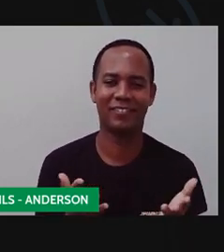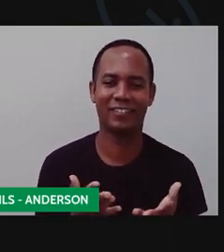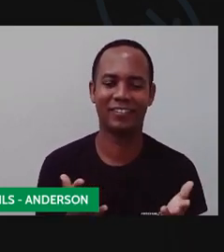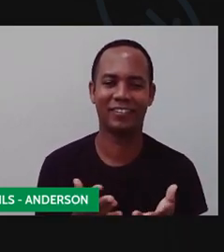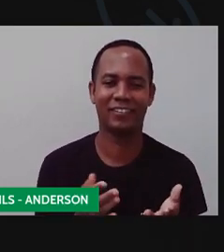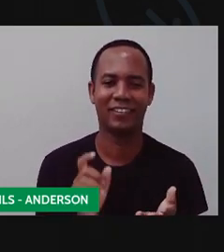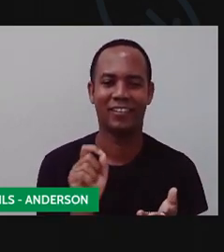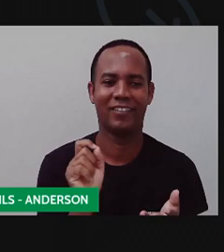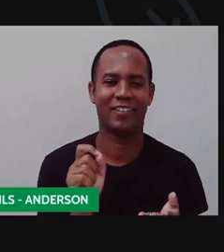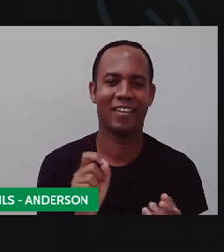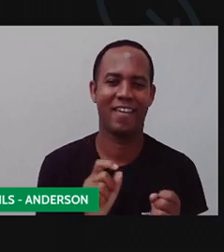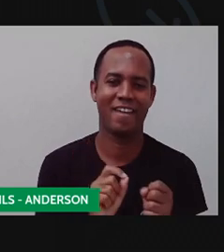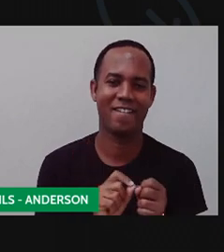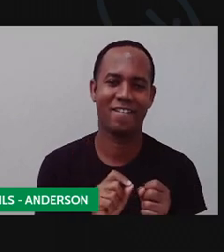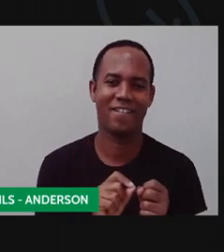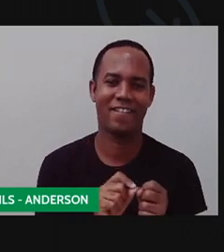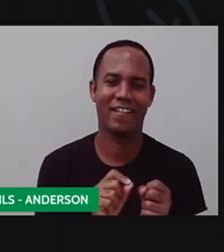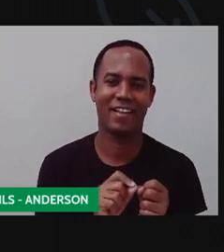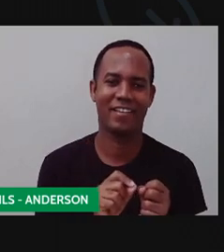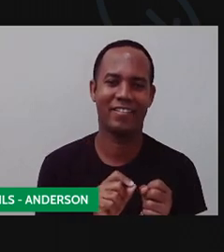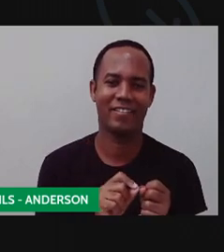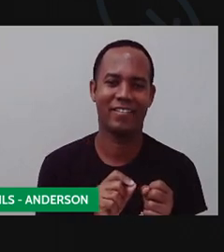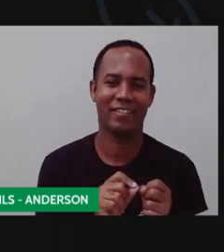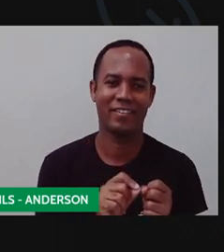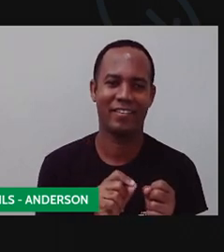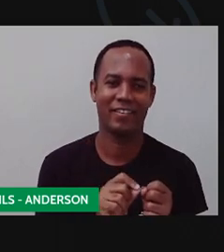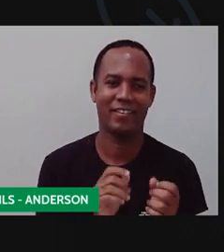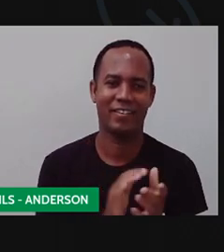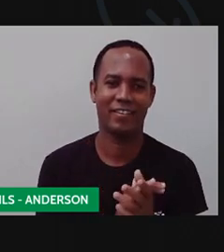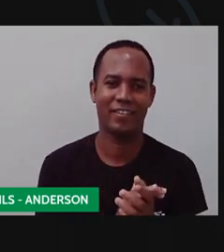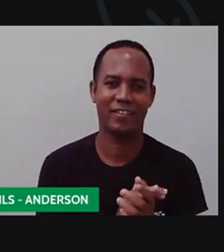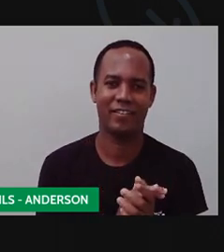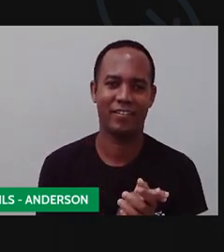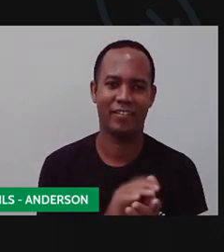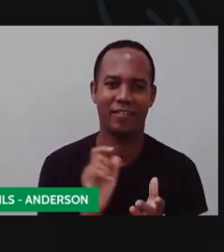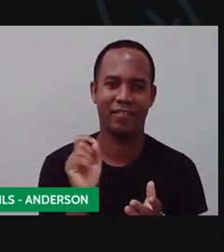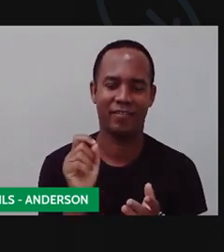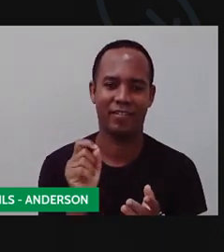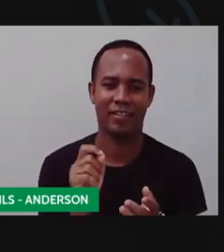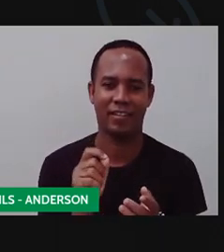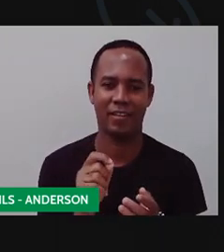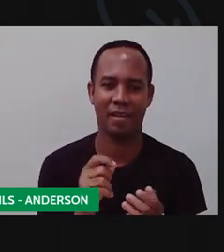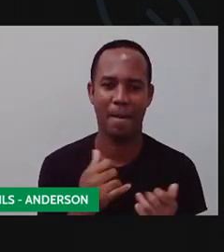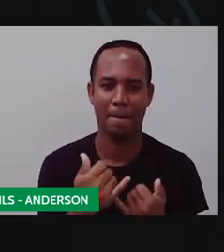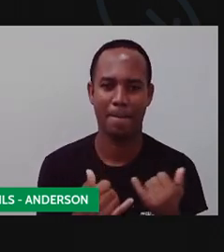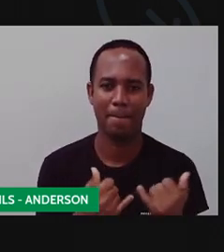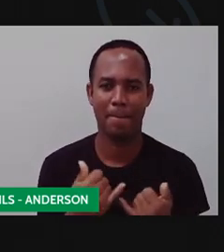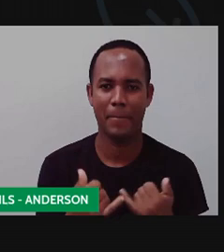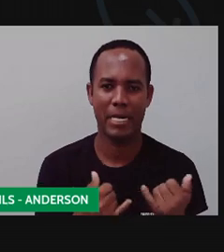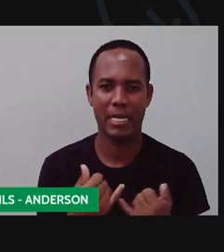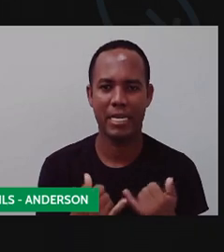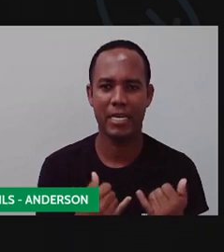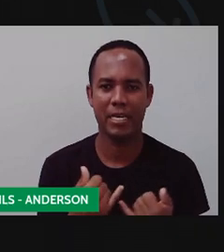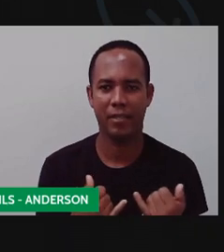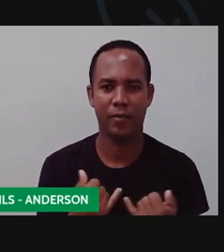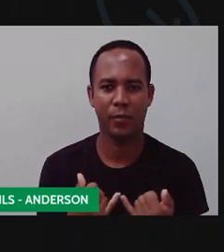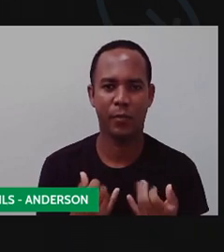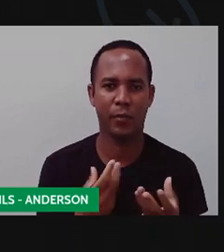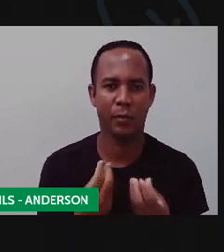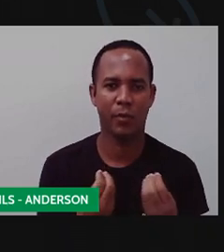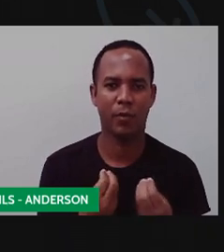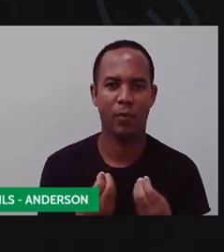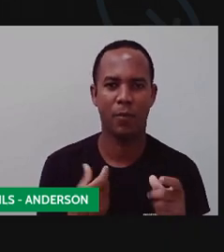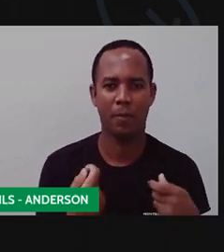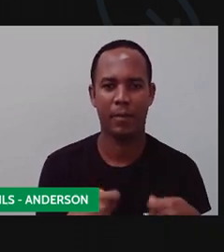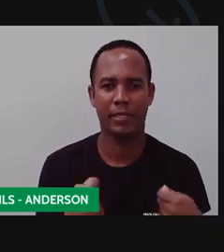fiquei com ciúme de Anderson estar aparecendo e a Pró Maria não. Vamos fazer a bonequinha, a Balmy, agora. O a gente